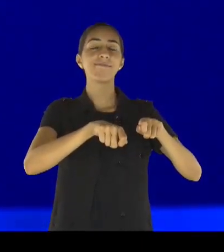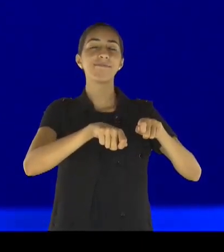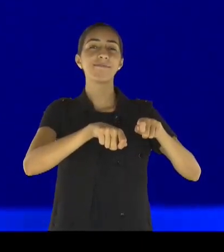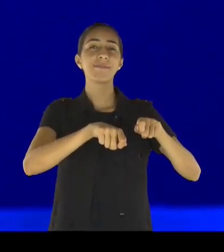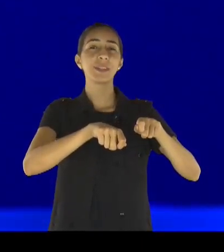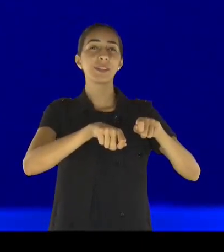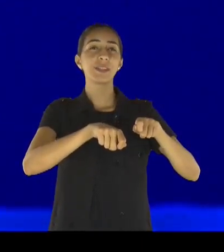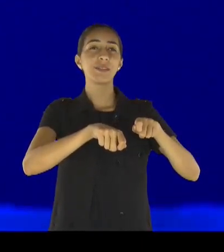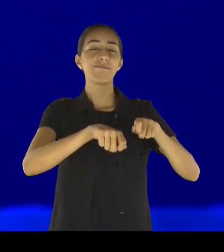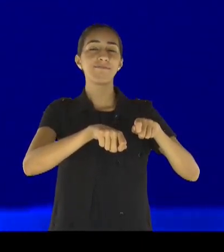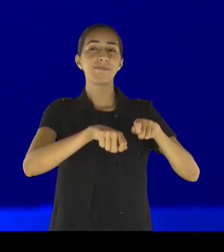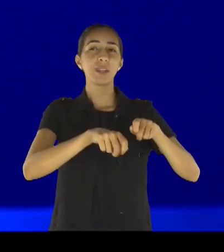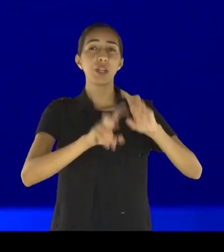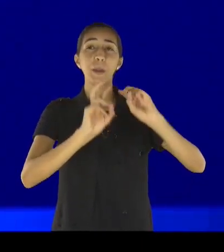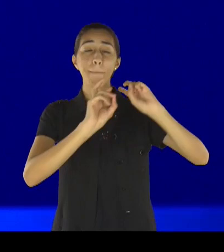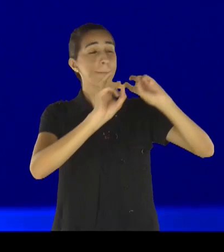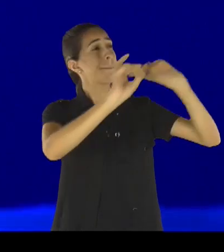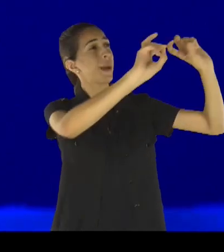eu estava sem ânimo.